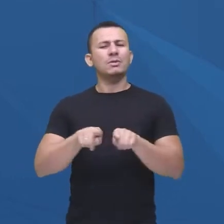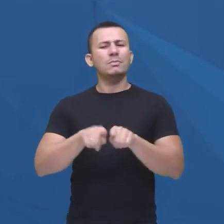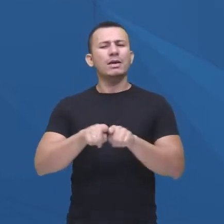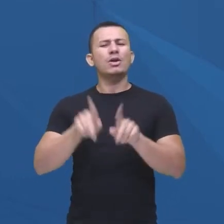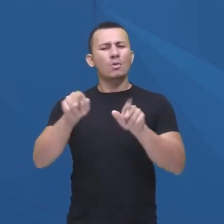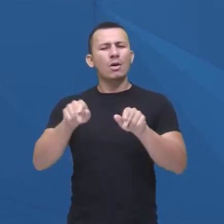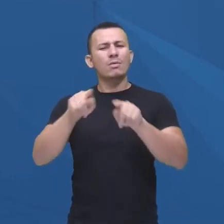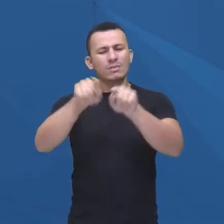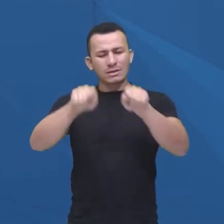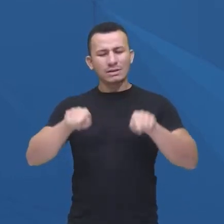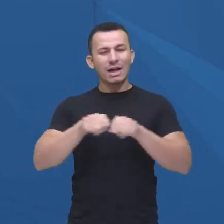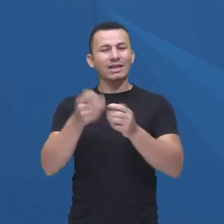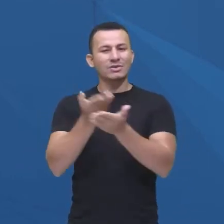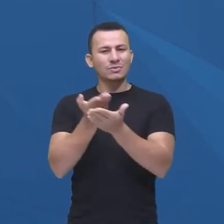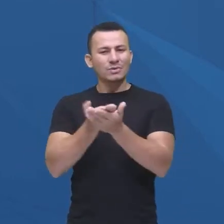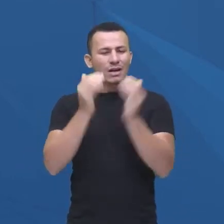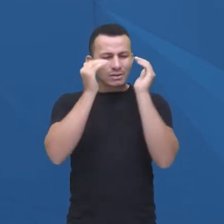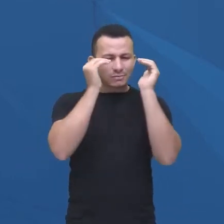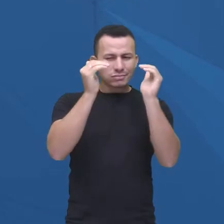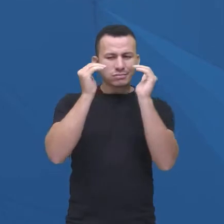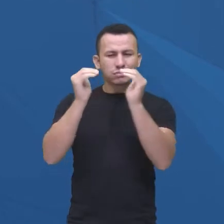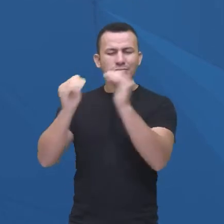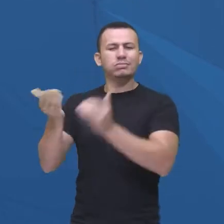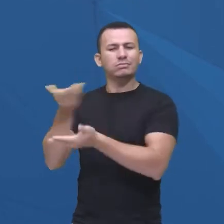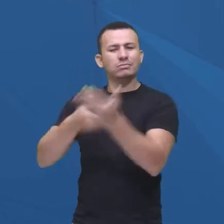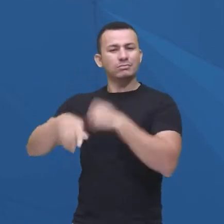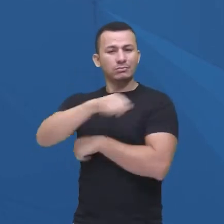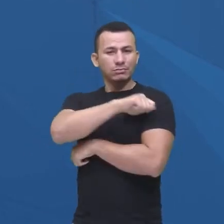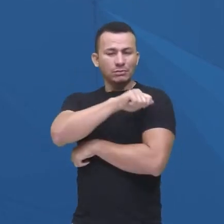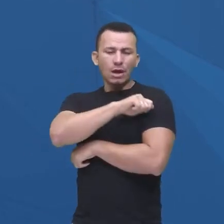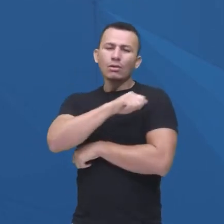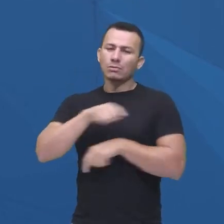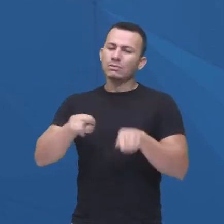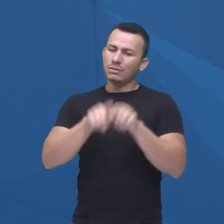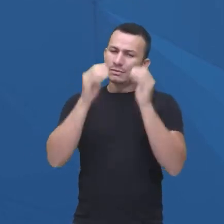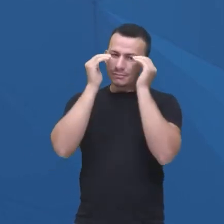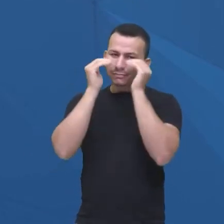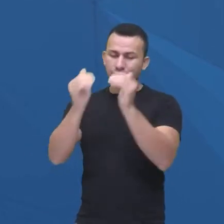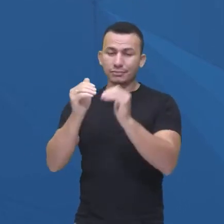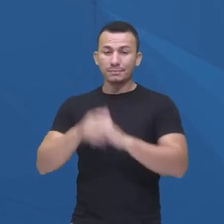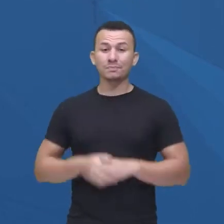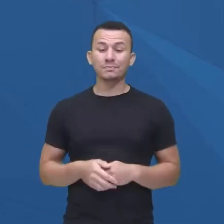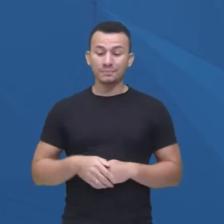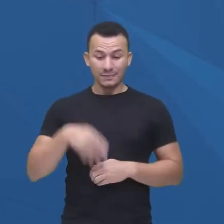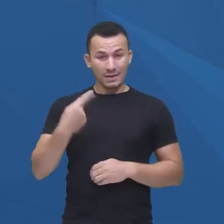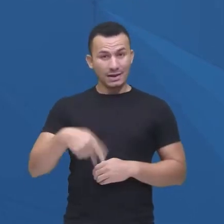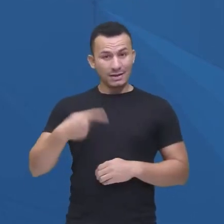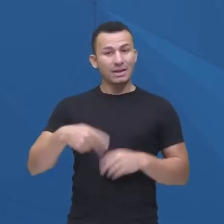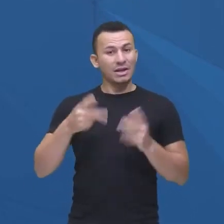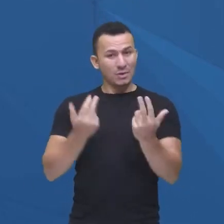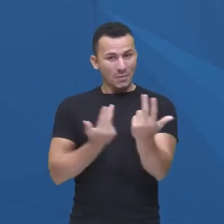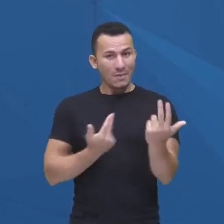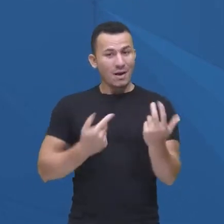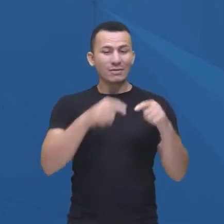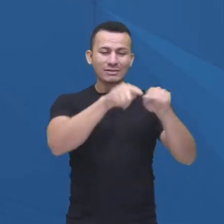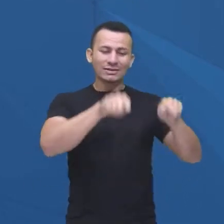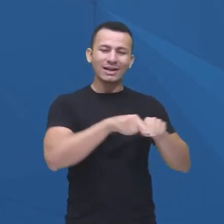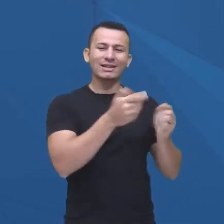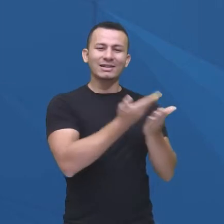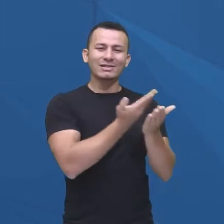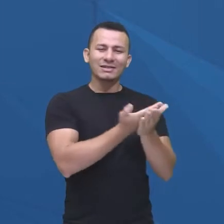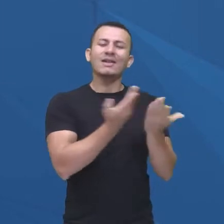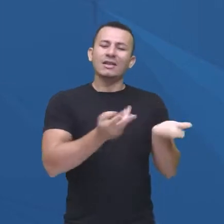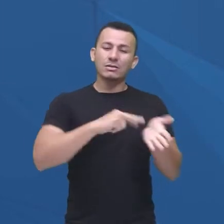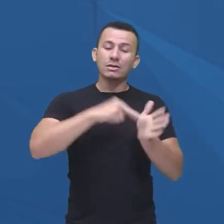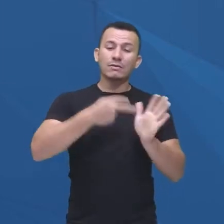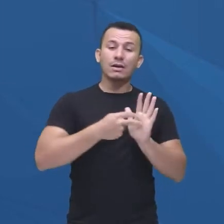em sala de aula também, tá? Naquela sala de aula, ambiente físico. Aqui é uma grande sala de aula onde todo mundo interage e a precisa respeitar